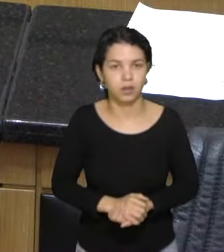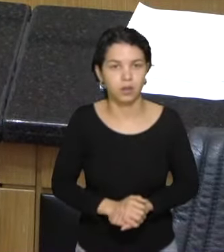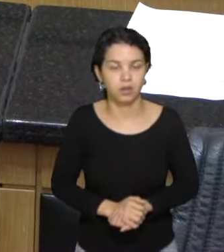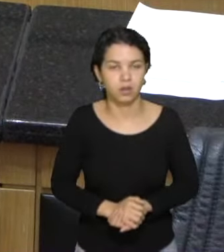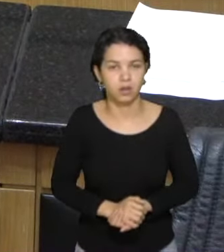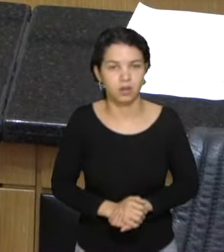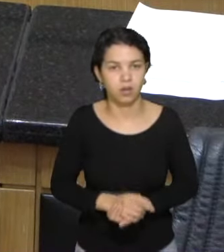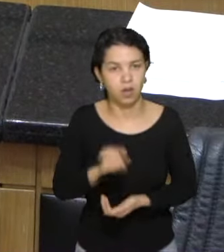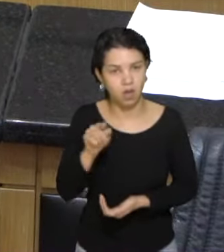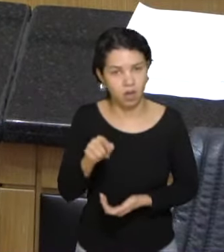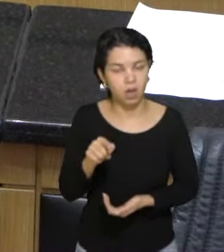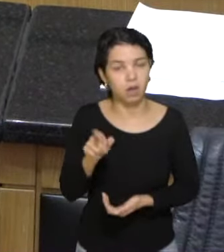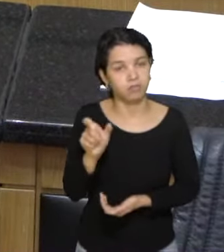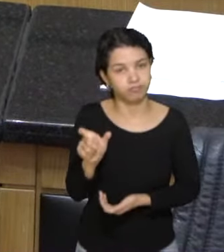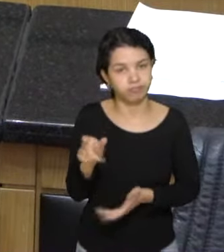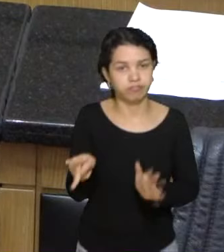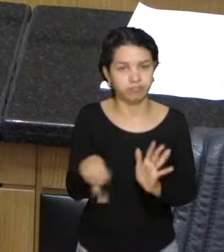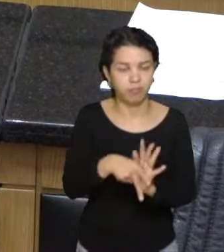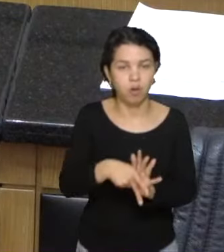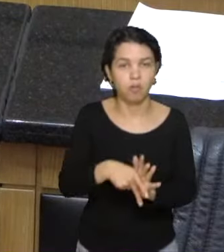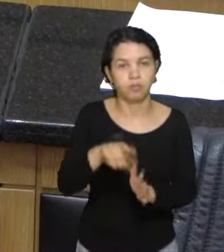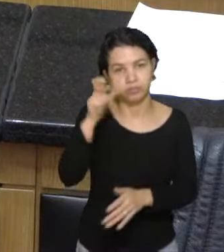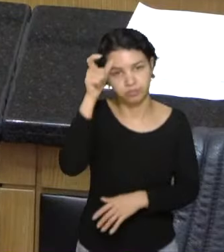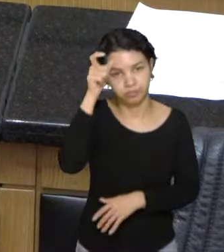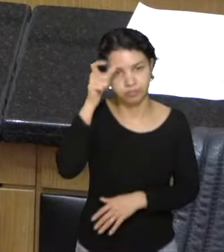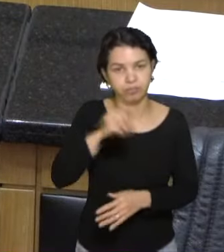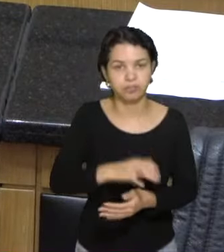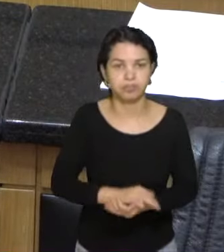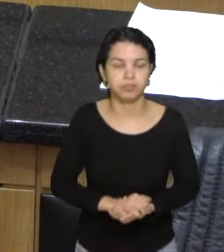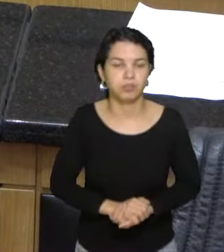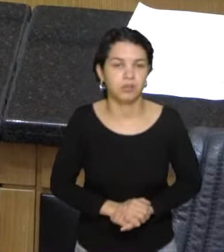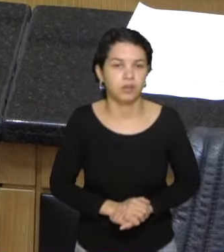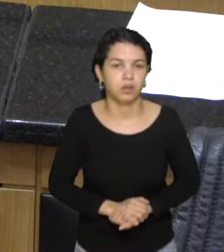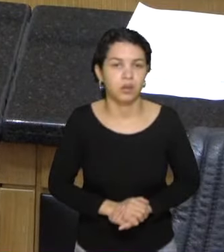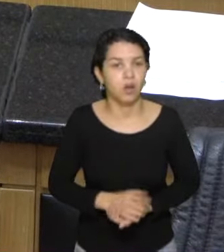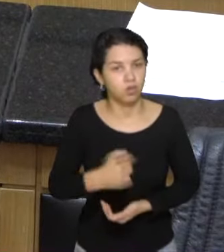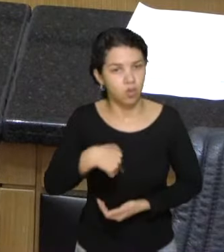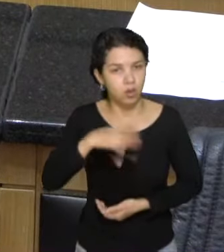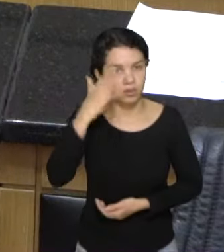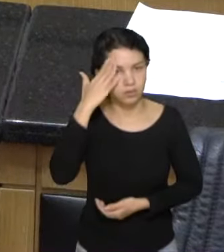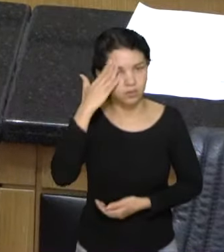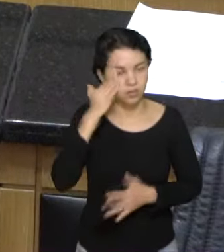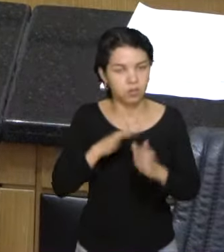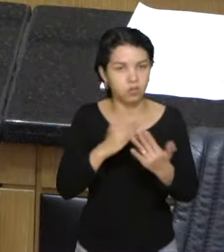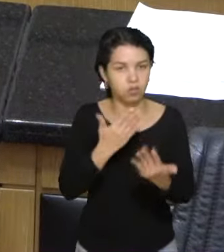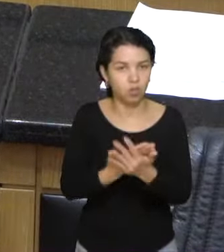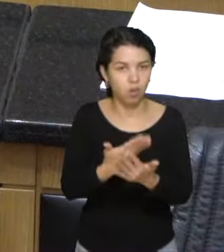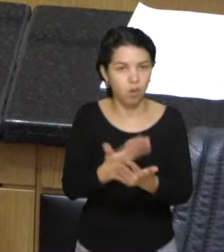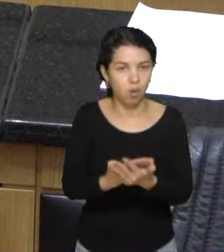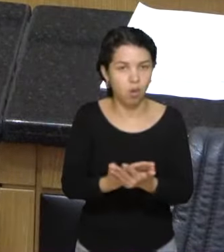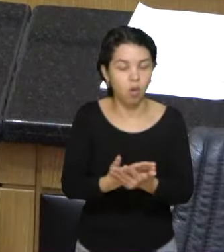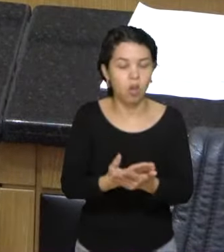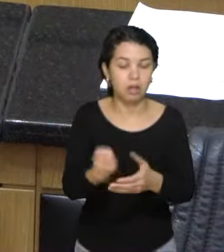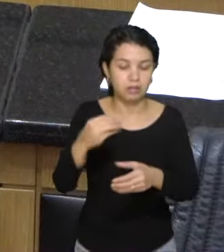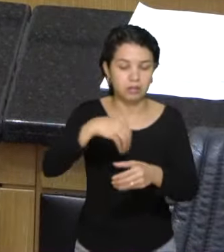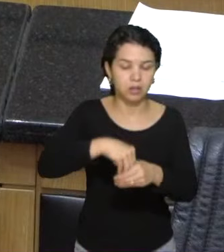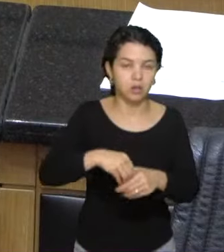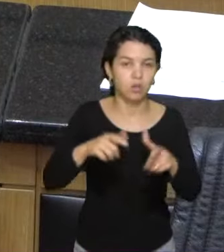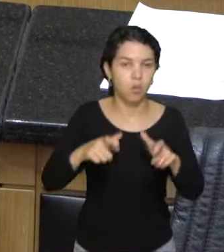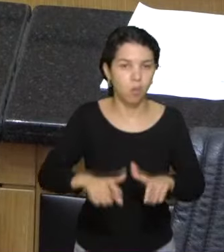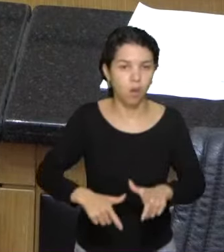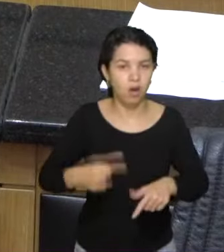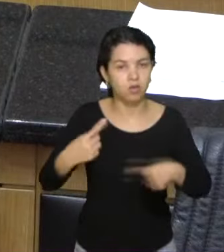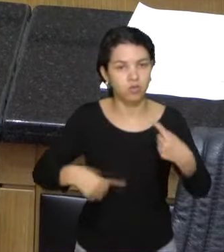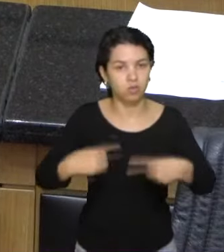diabólica. Nós sabemos que a escola é um lugar para debate de ciências exatas,